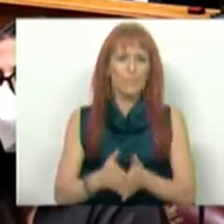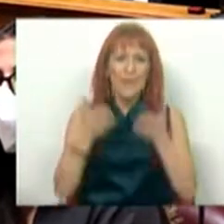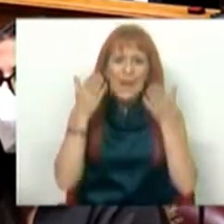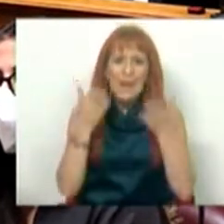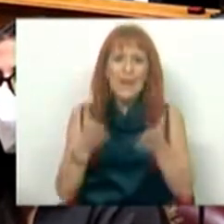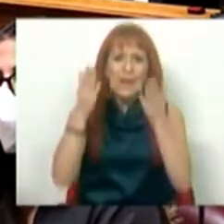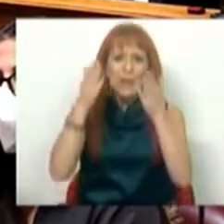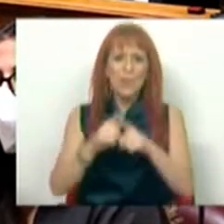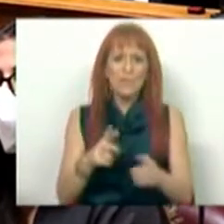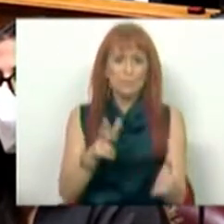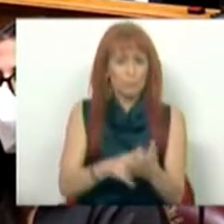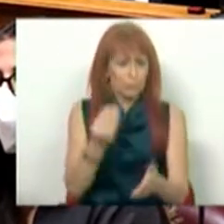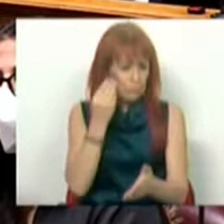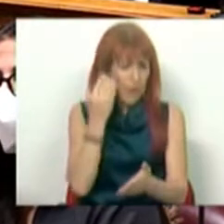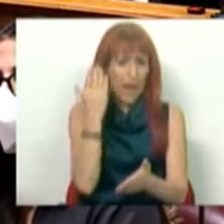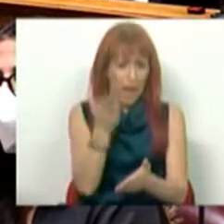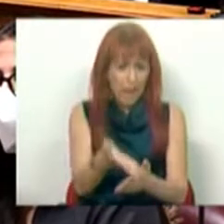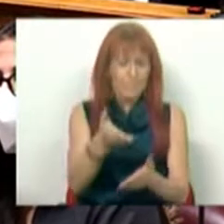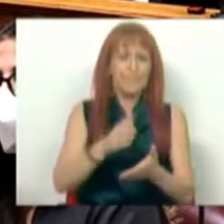É uma realidade.